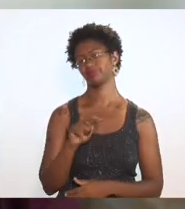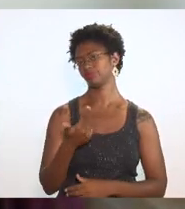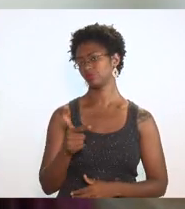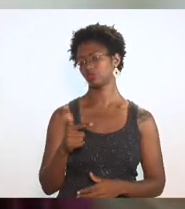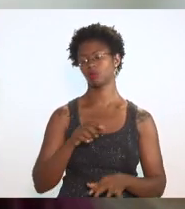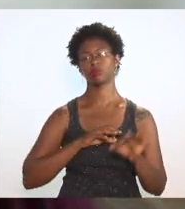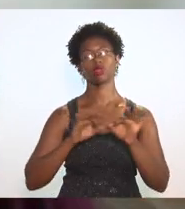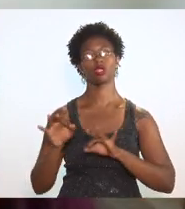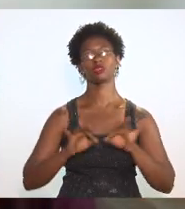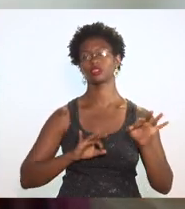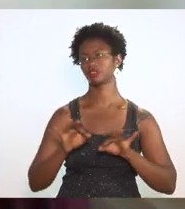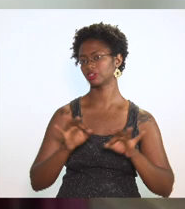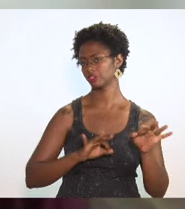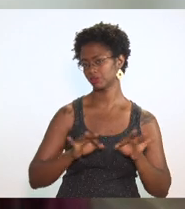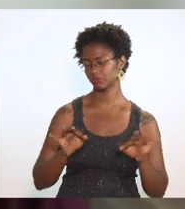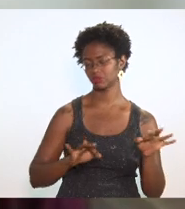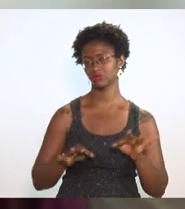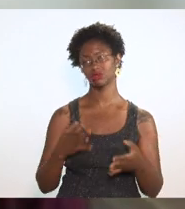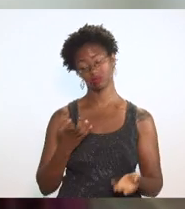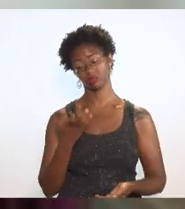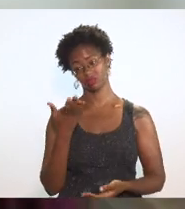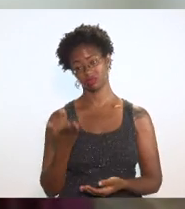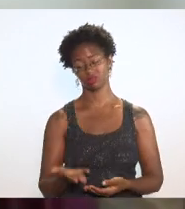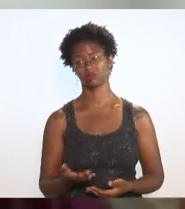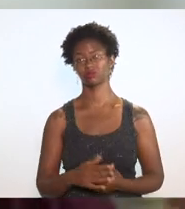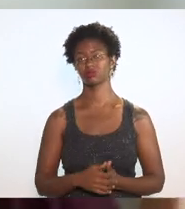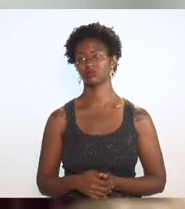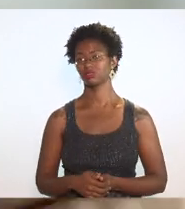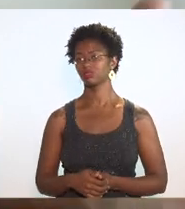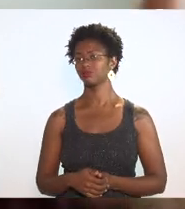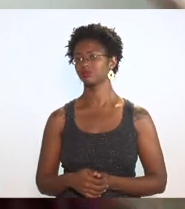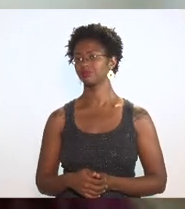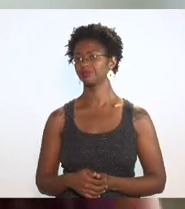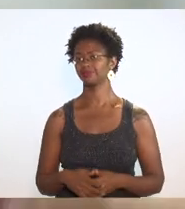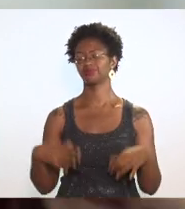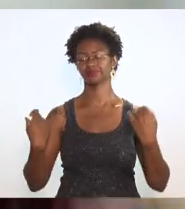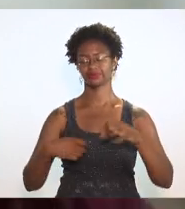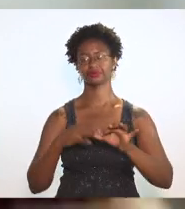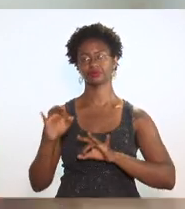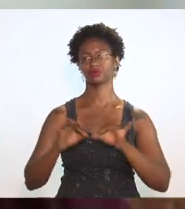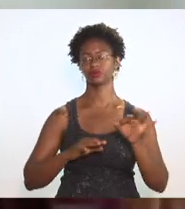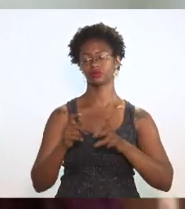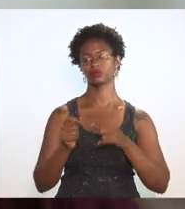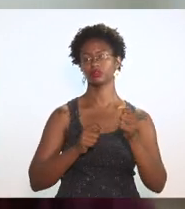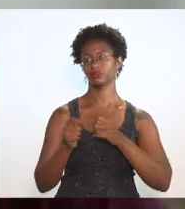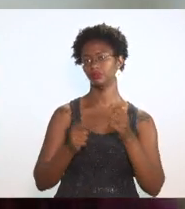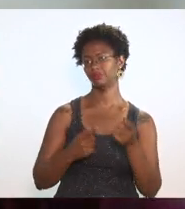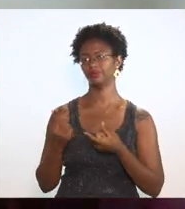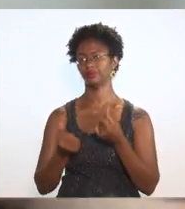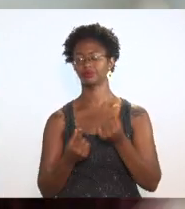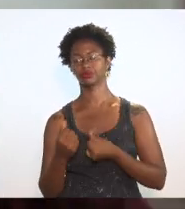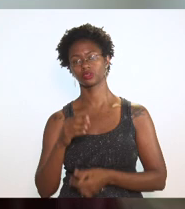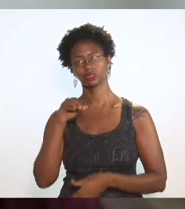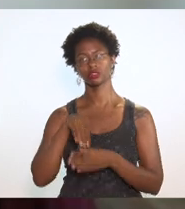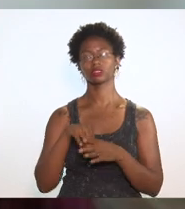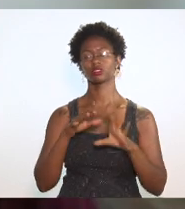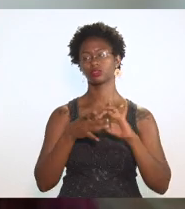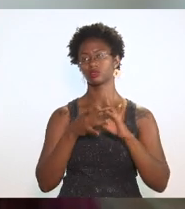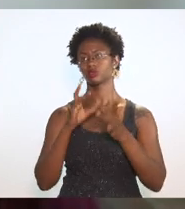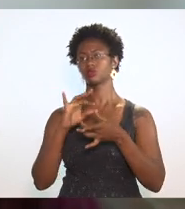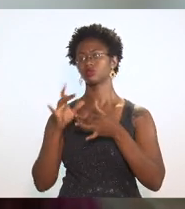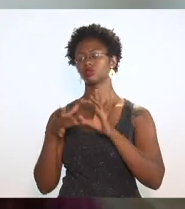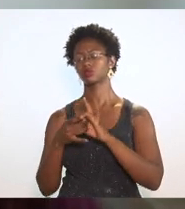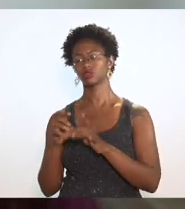planejamento é isso temos que ter planejamento econômico tributário dentro do contexto do